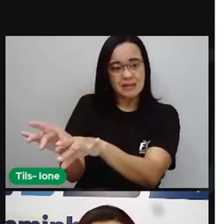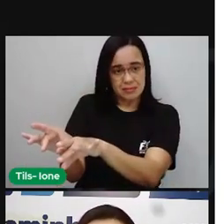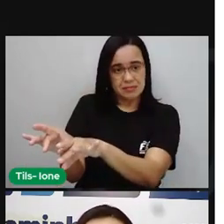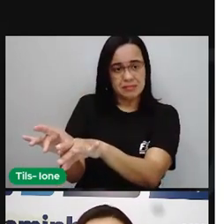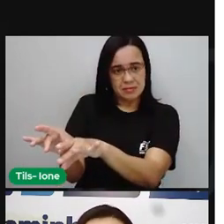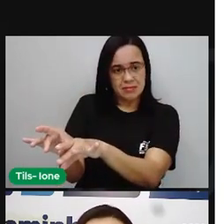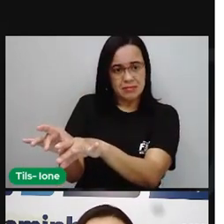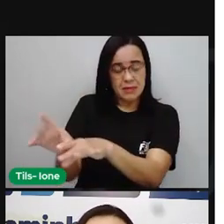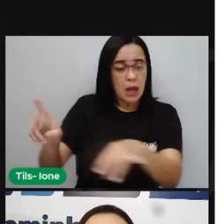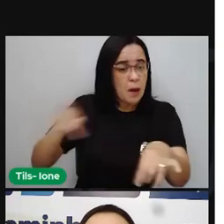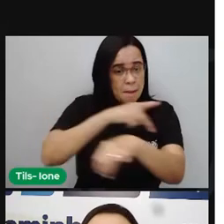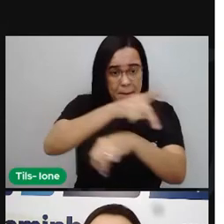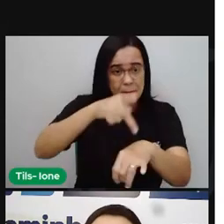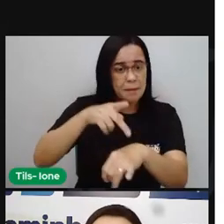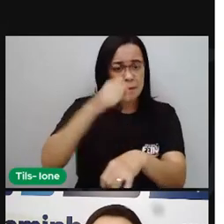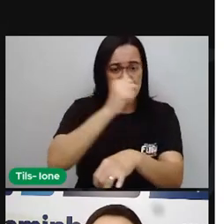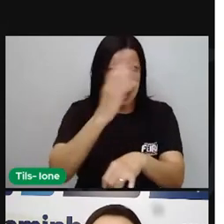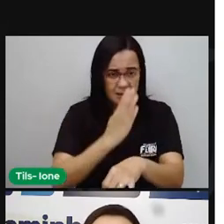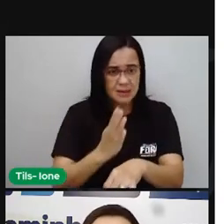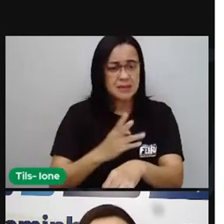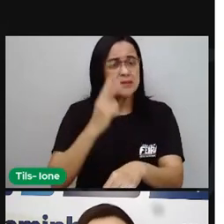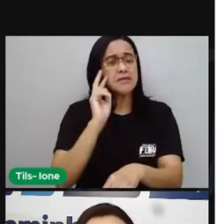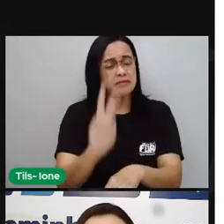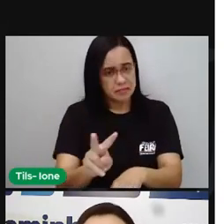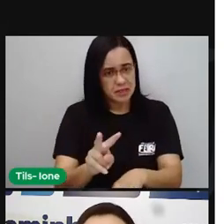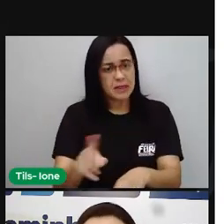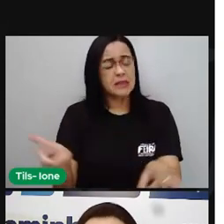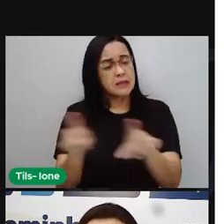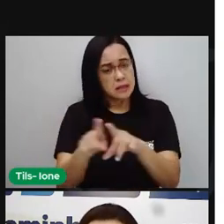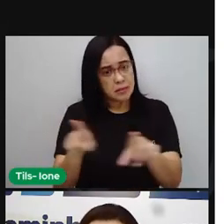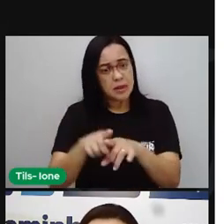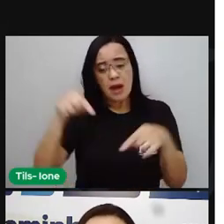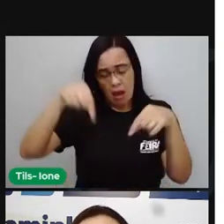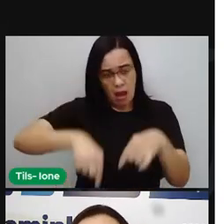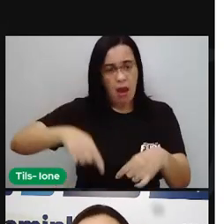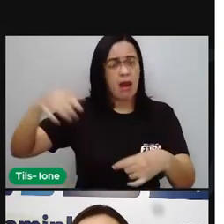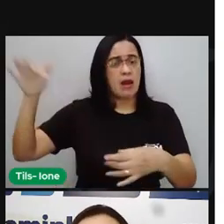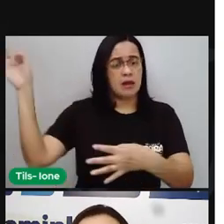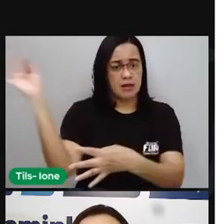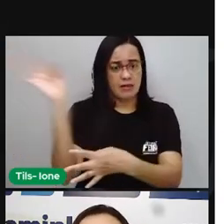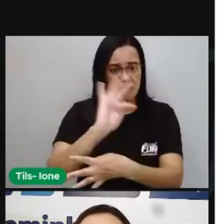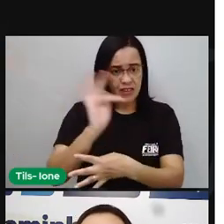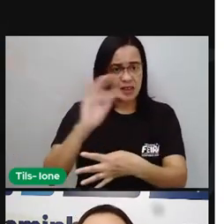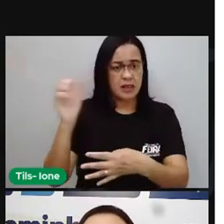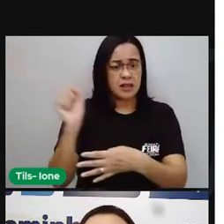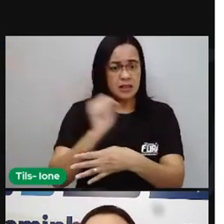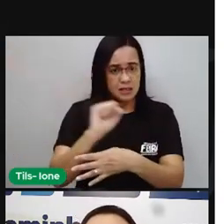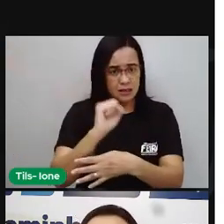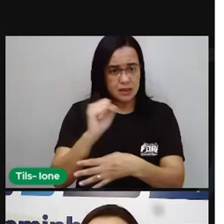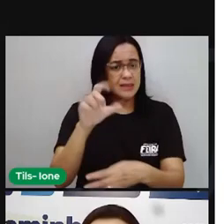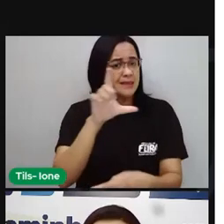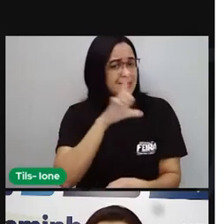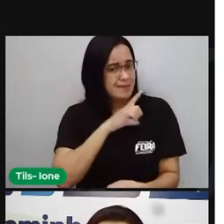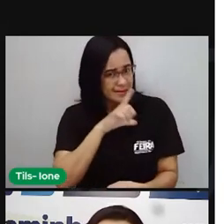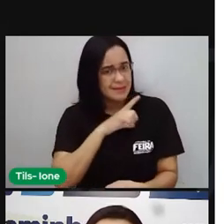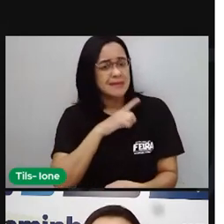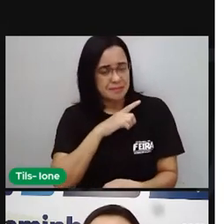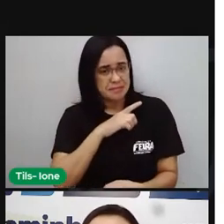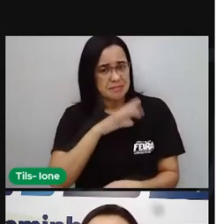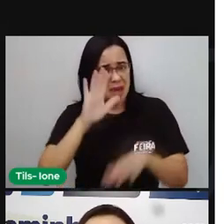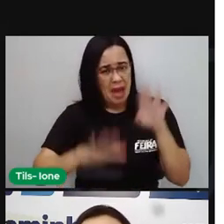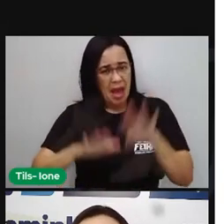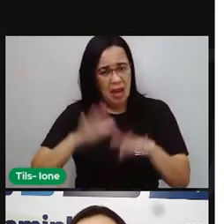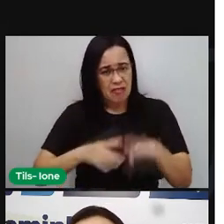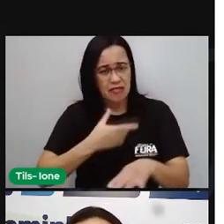país e aí também na nossa cidade. Pode existir aí idosos que estejam, além de maltratados, né?